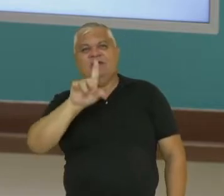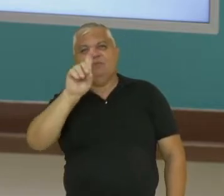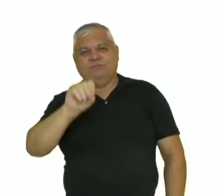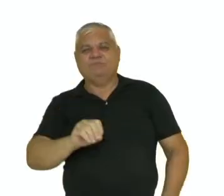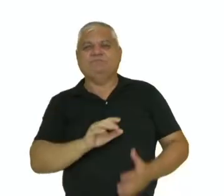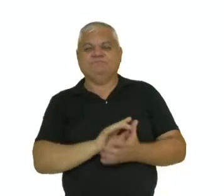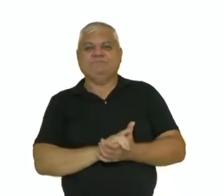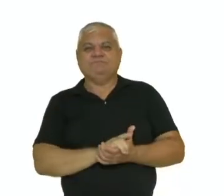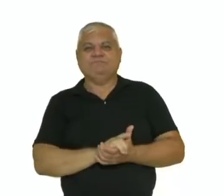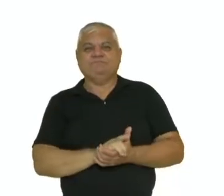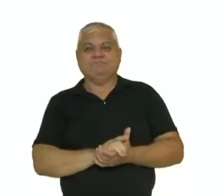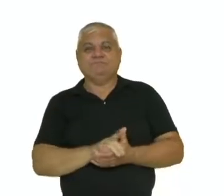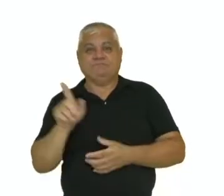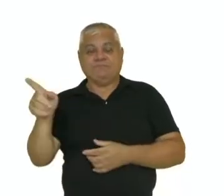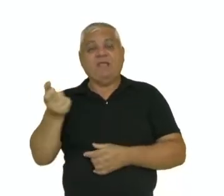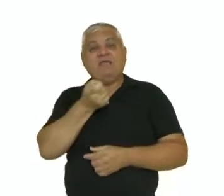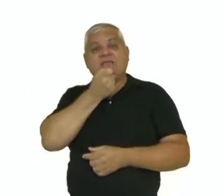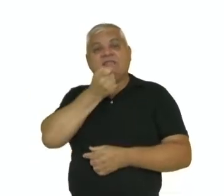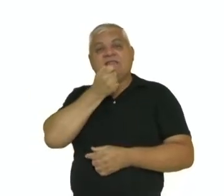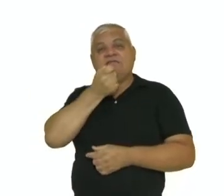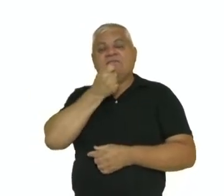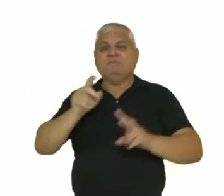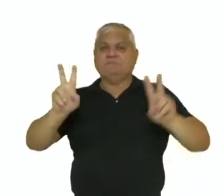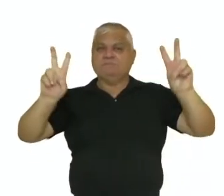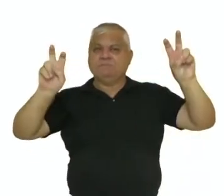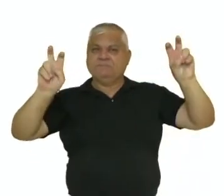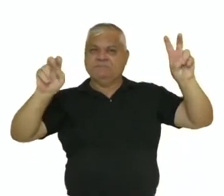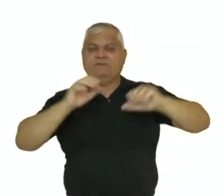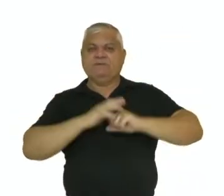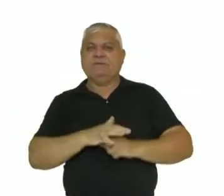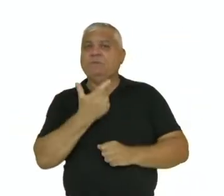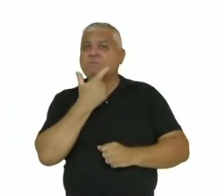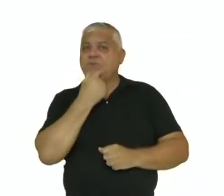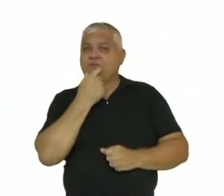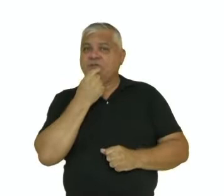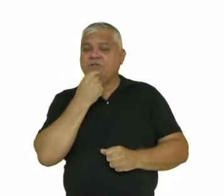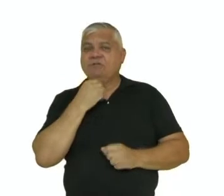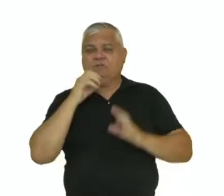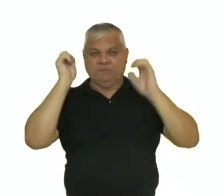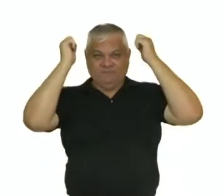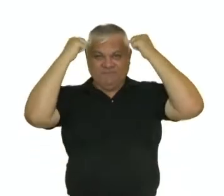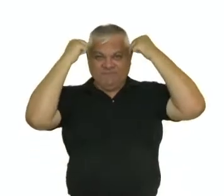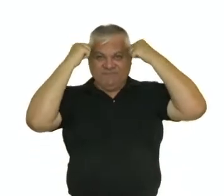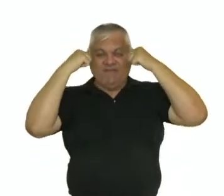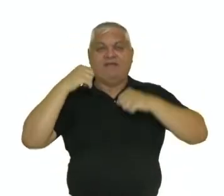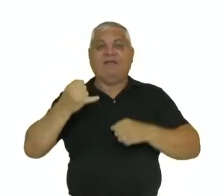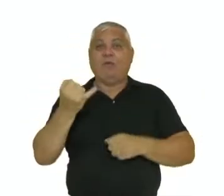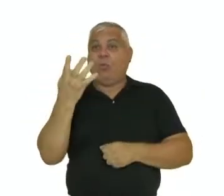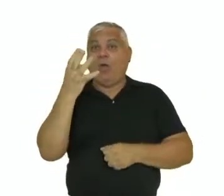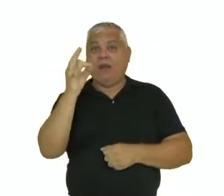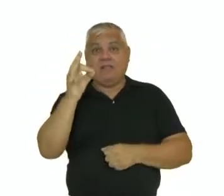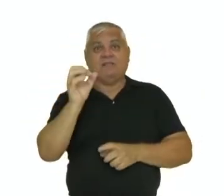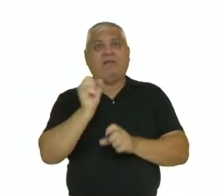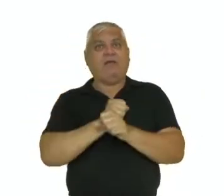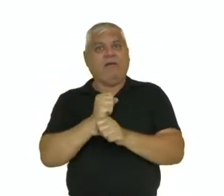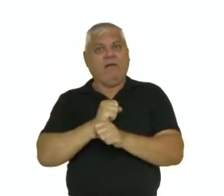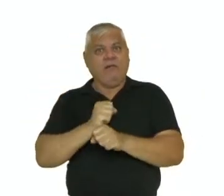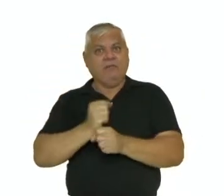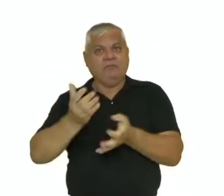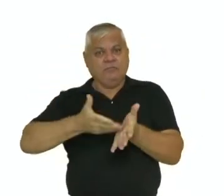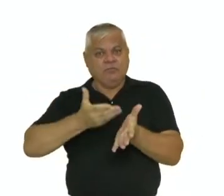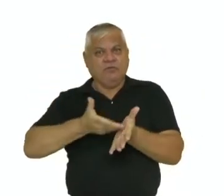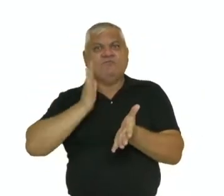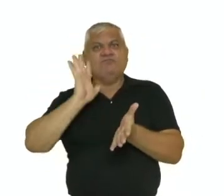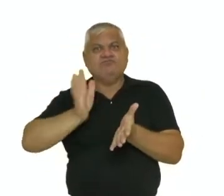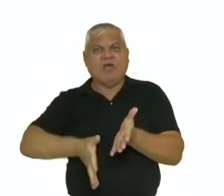Então, esta entrevista tem o seguinte título, O Menino Maluquinho de Ziraldo faz 40 anos. Veja a entrevista com o